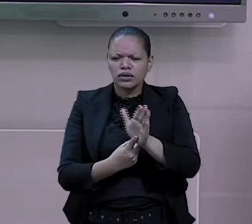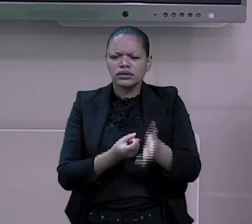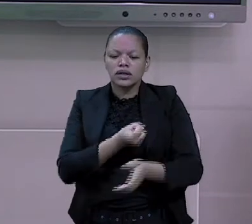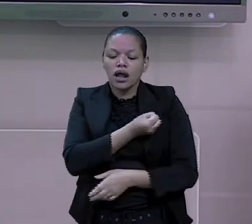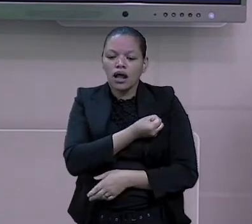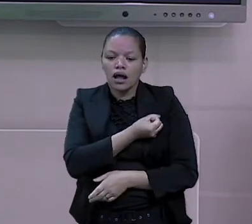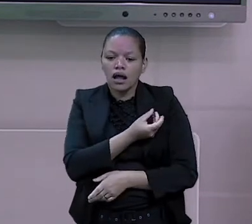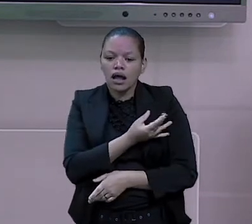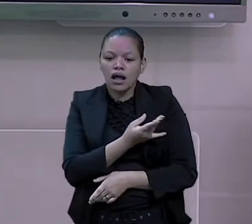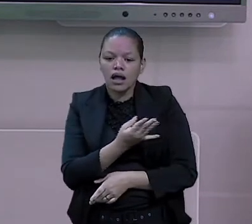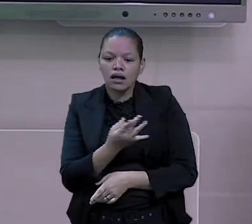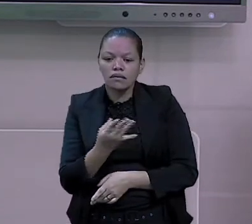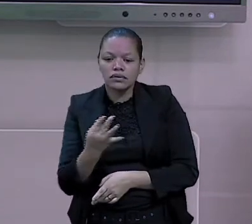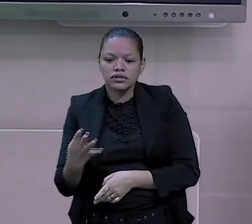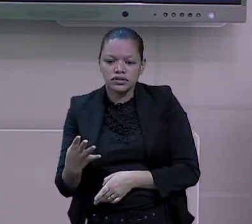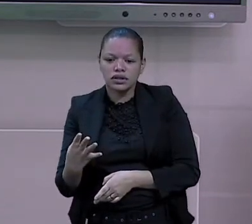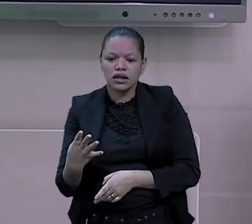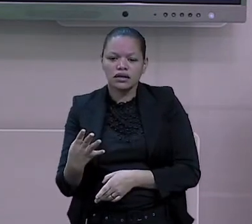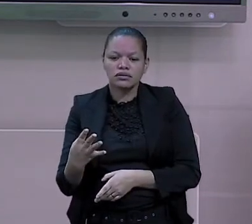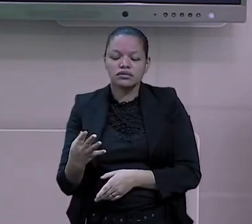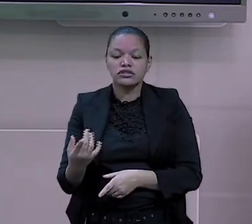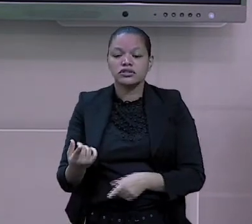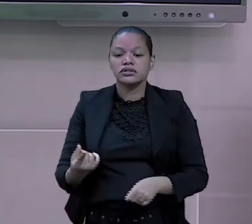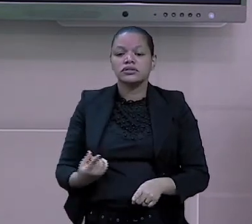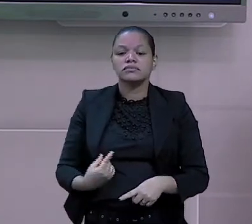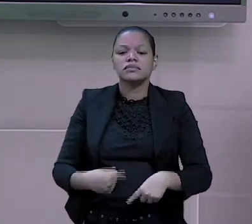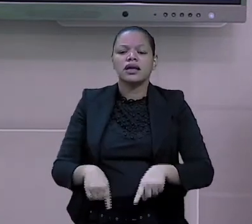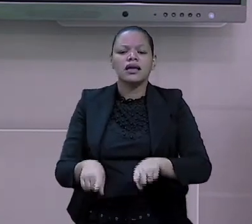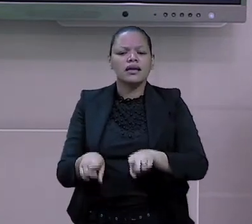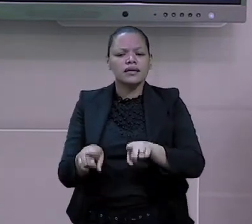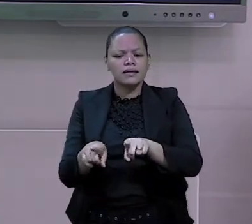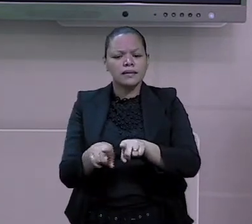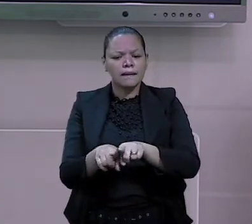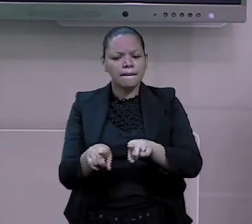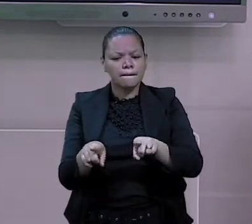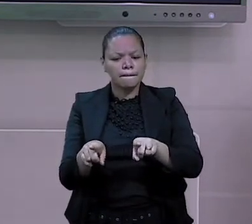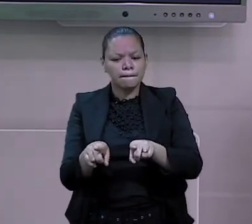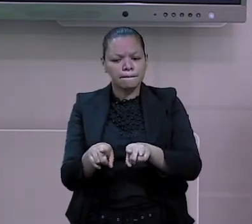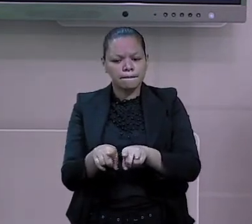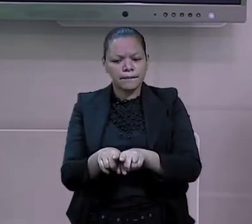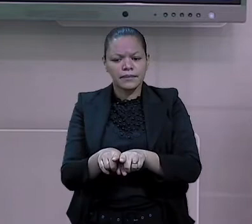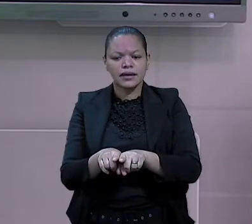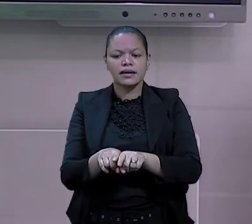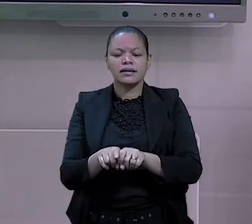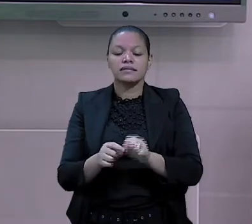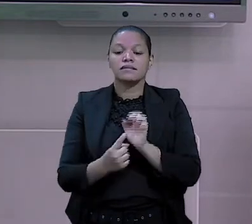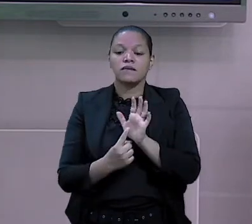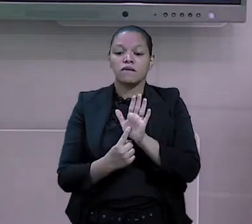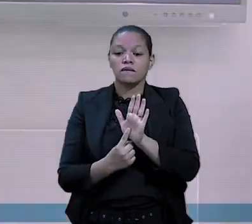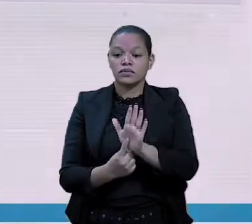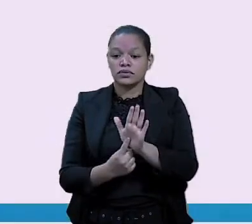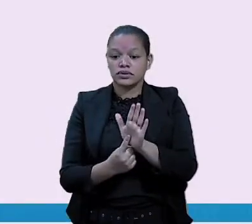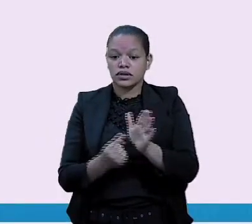Singular e plural. E hoje nós vamos falar sobre o